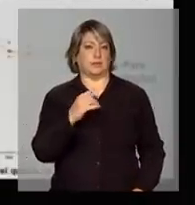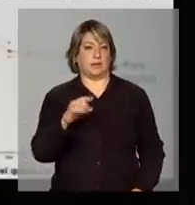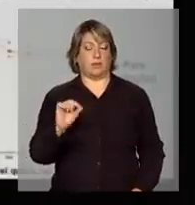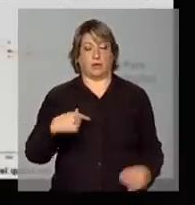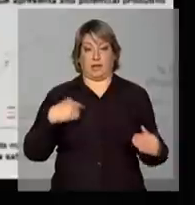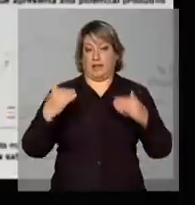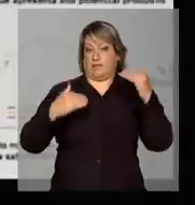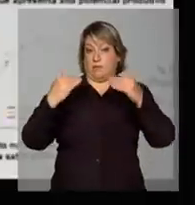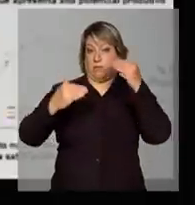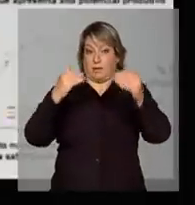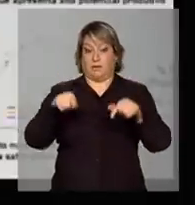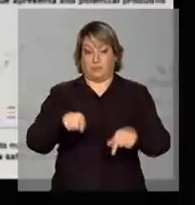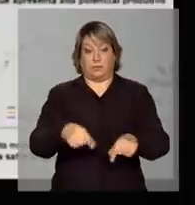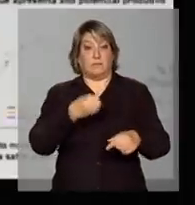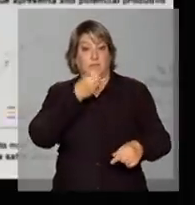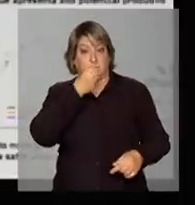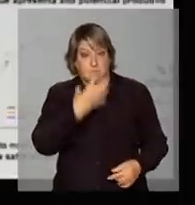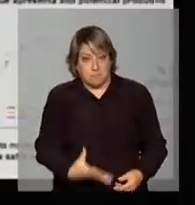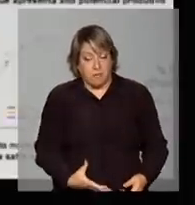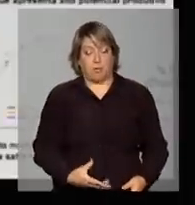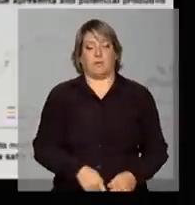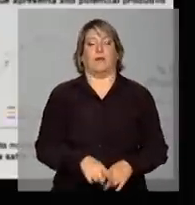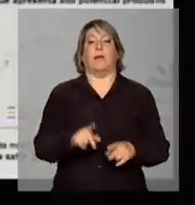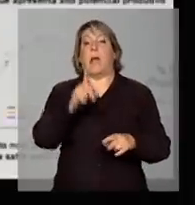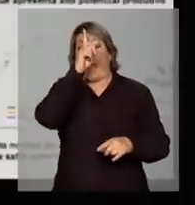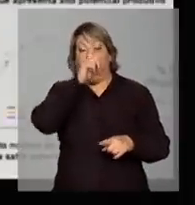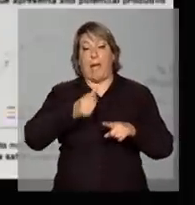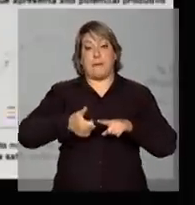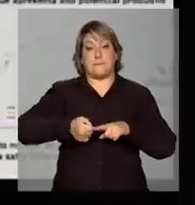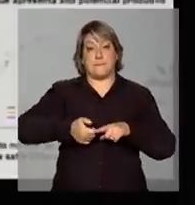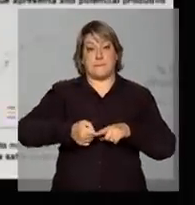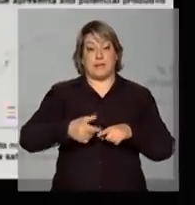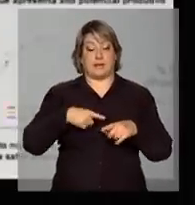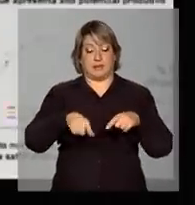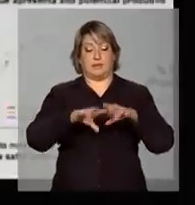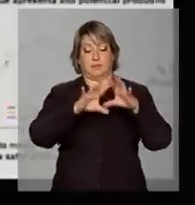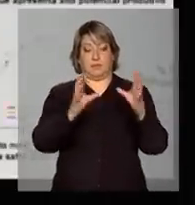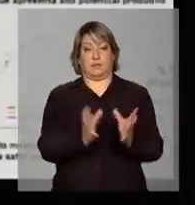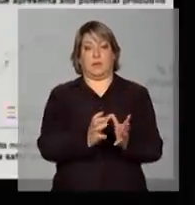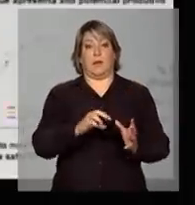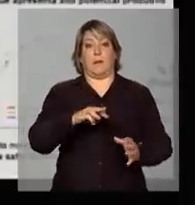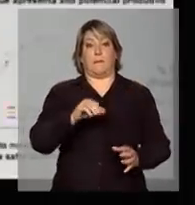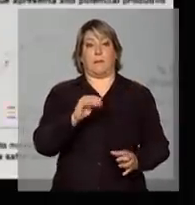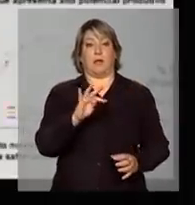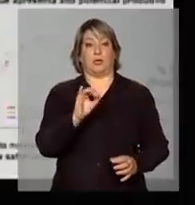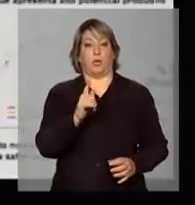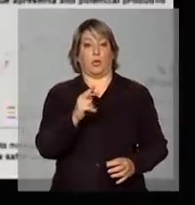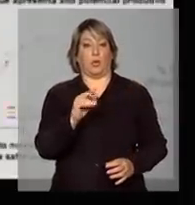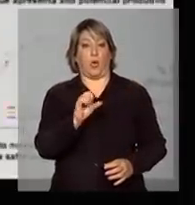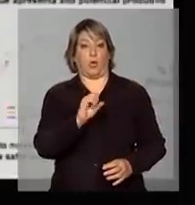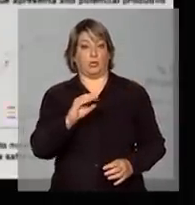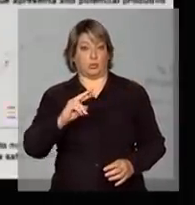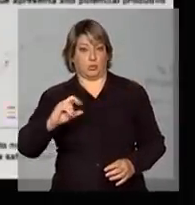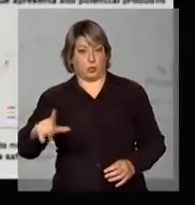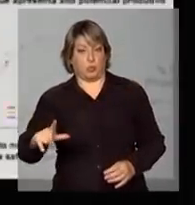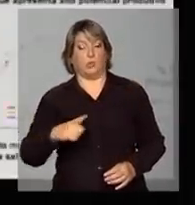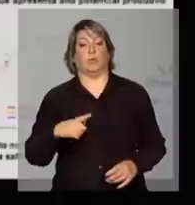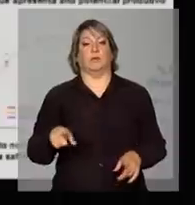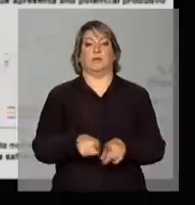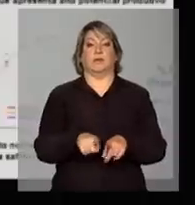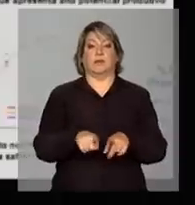desenvolvimento da cultura muito bom. O milho, pegando aqui Mato Grosso do Sul, também vejam que ele